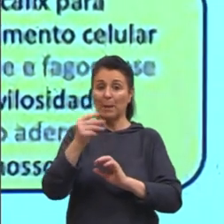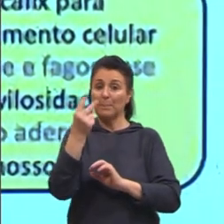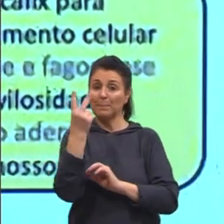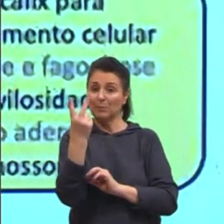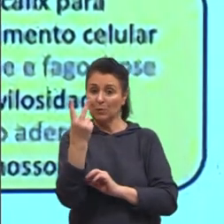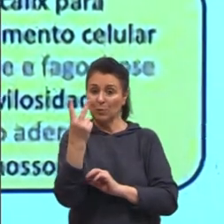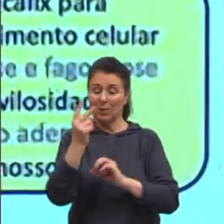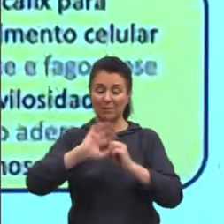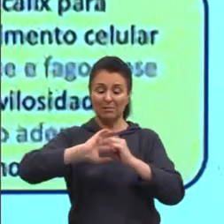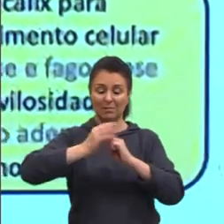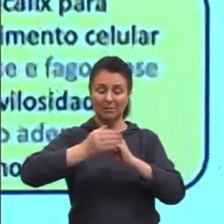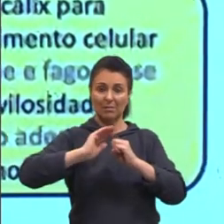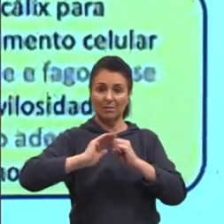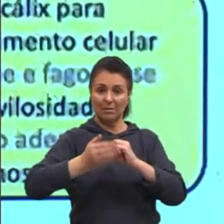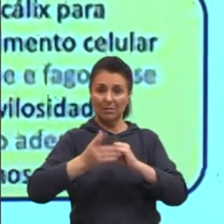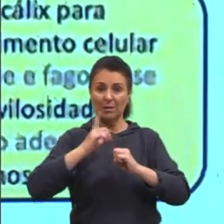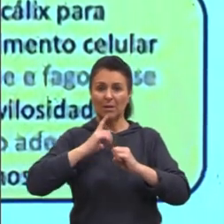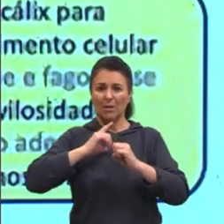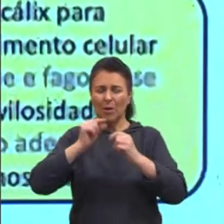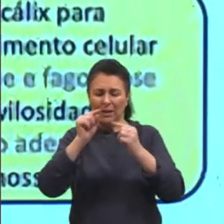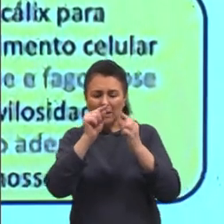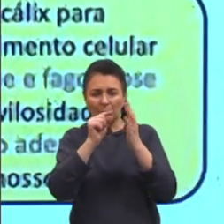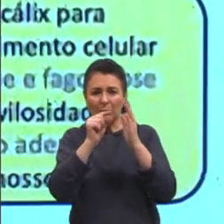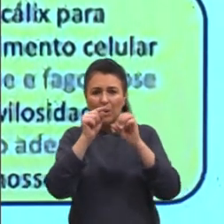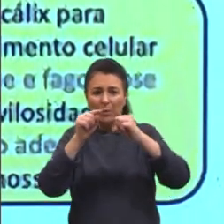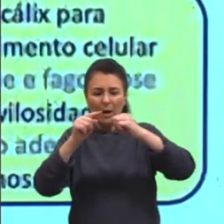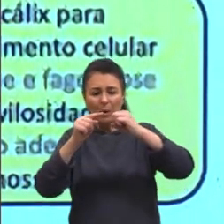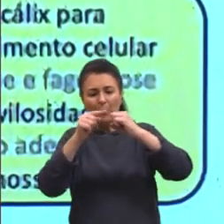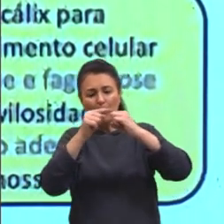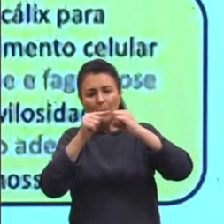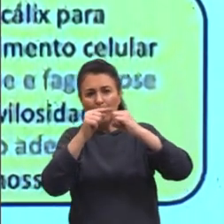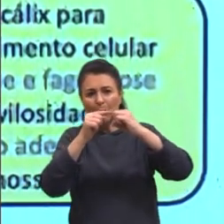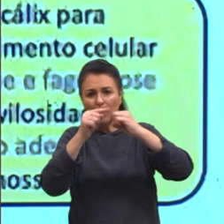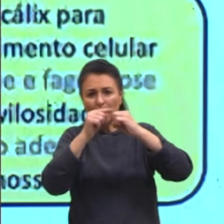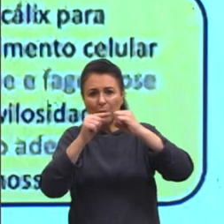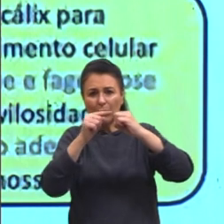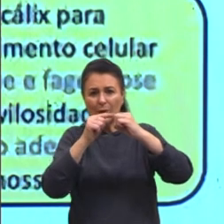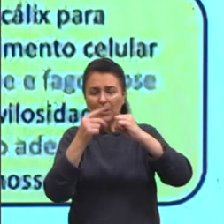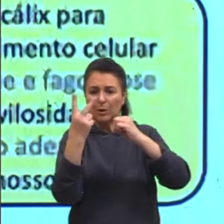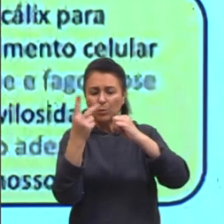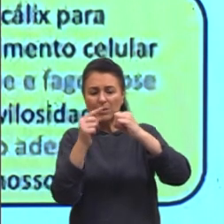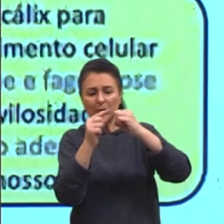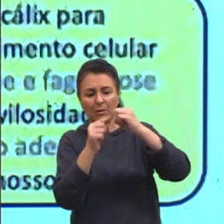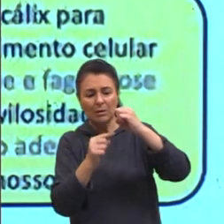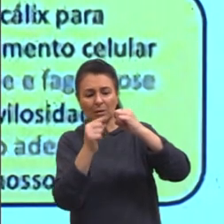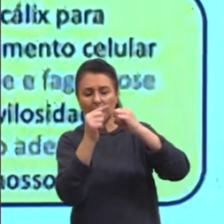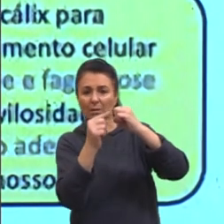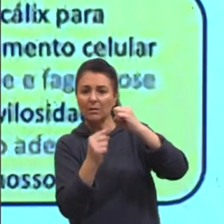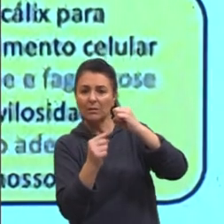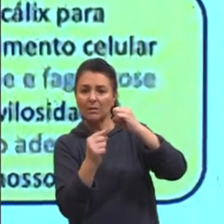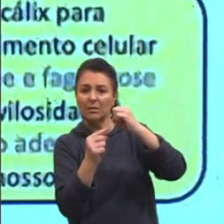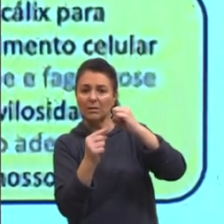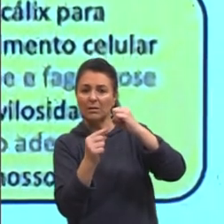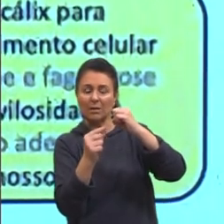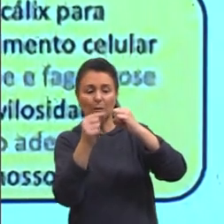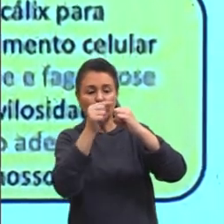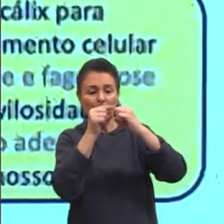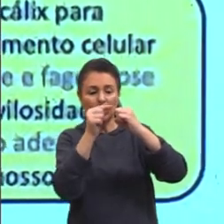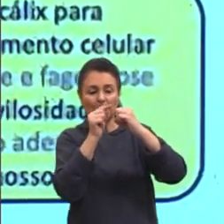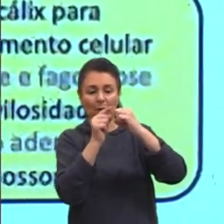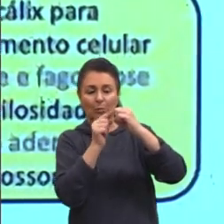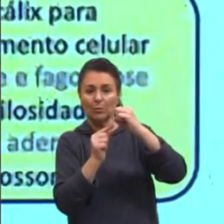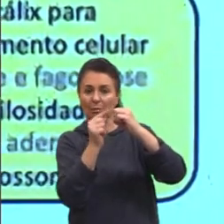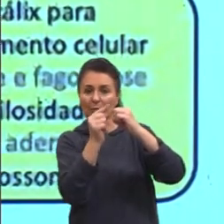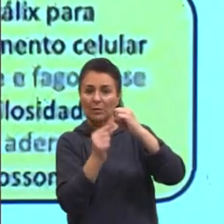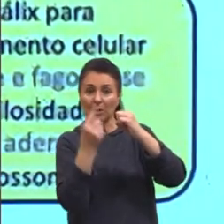vocês. Mas aqui é uma bolinha e aqui é como se fossem duas perninhas, dois fiozinhos. Uma bolinha e duas